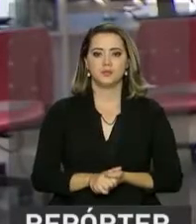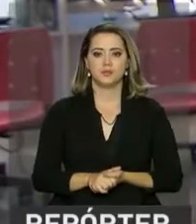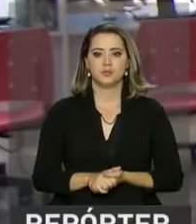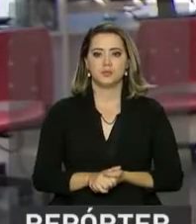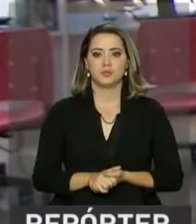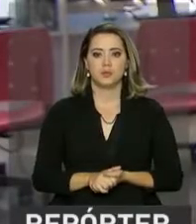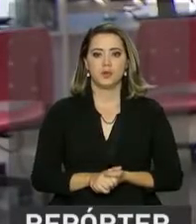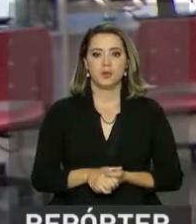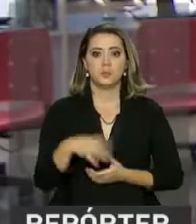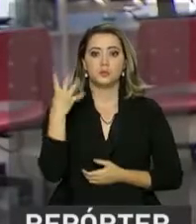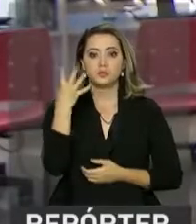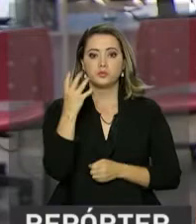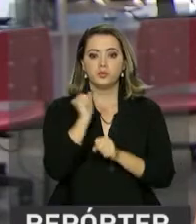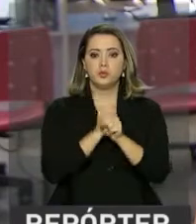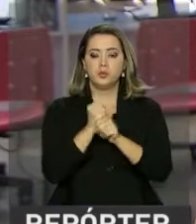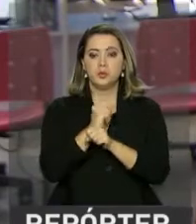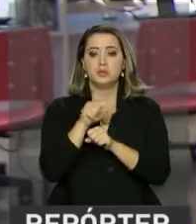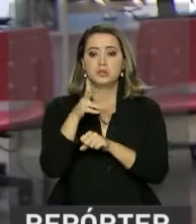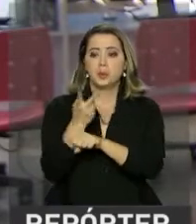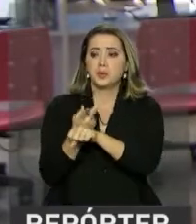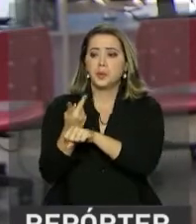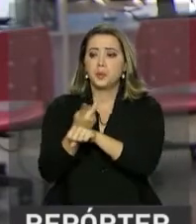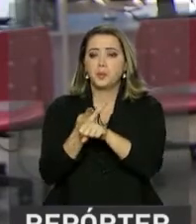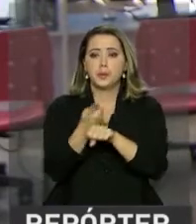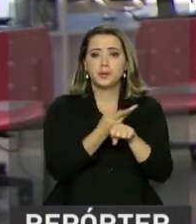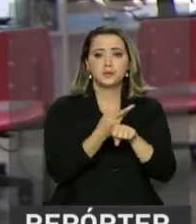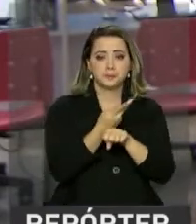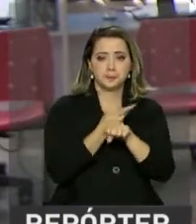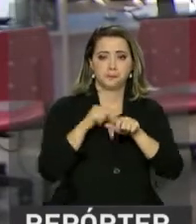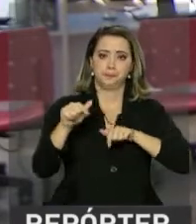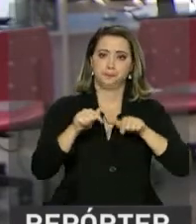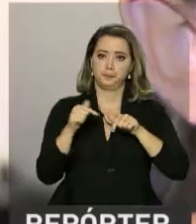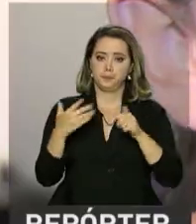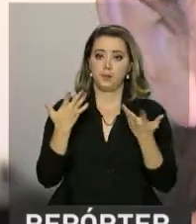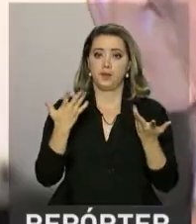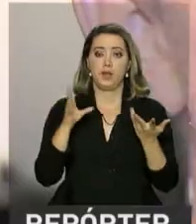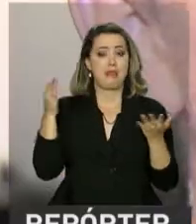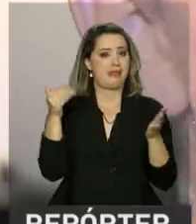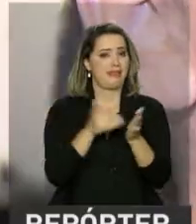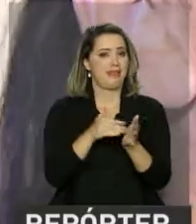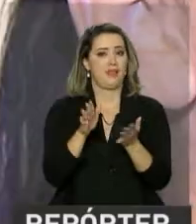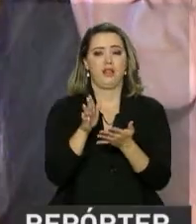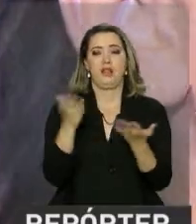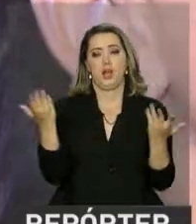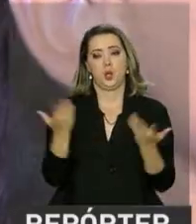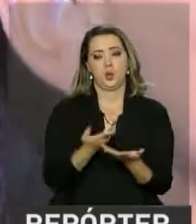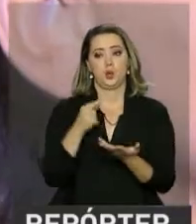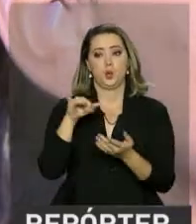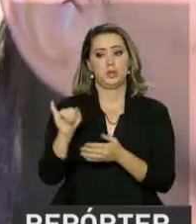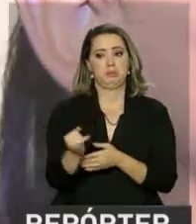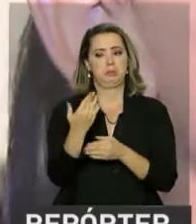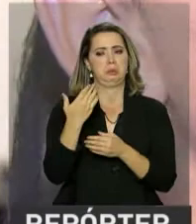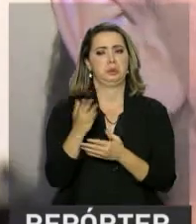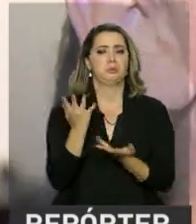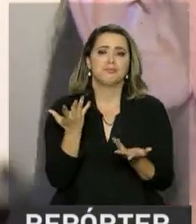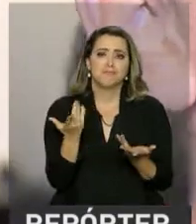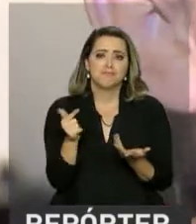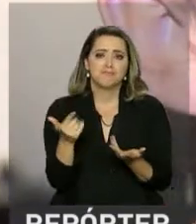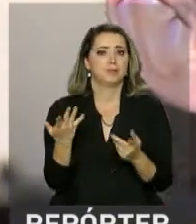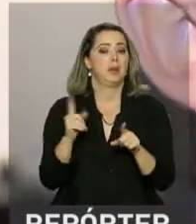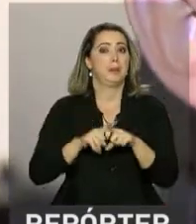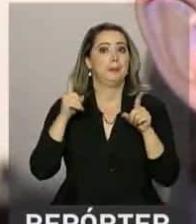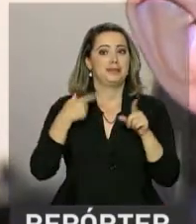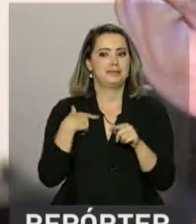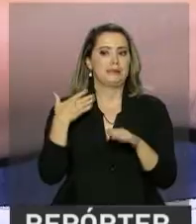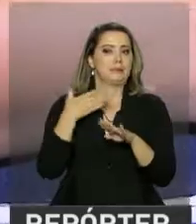Há quatro anos, Elenilde busca uma colocação no mercado de trabalho. Até agora, a oportunidade ainda não chegou, mas